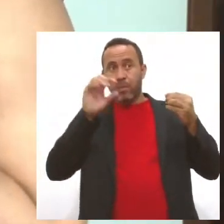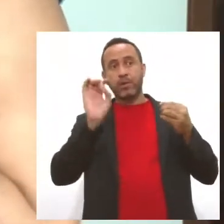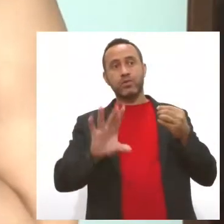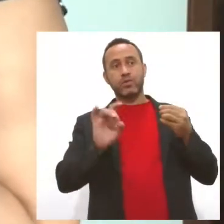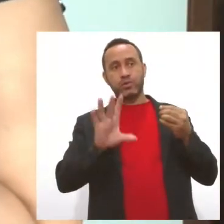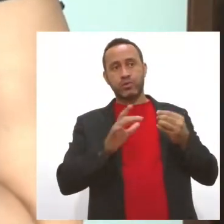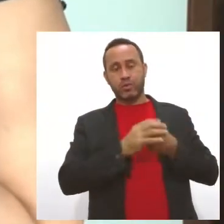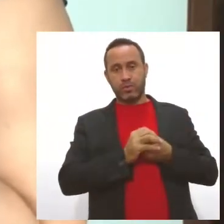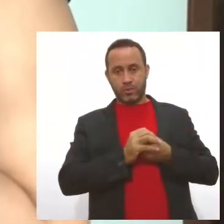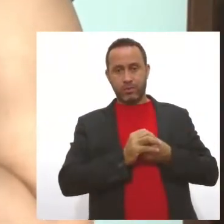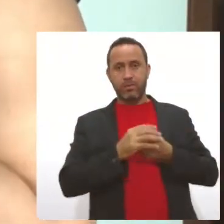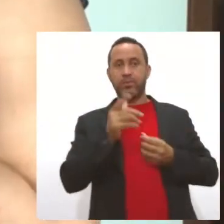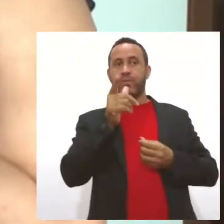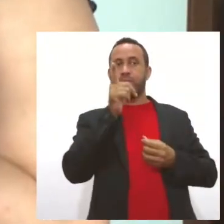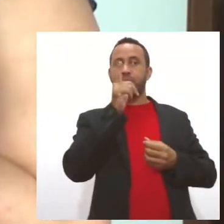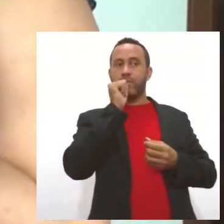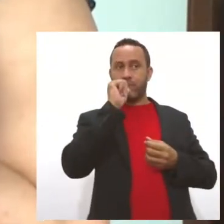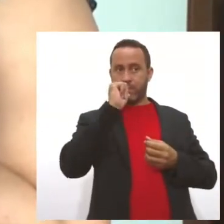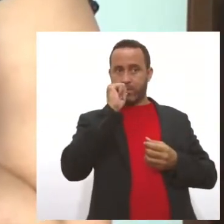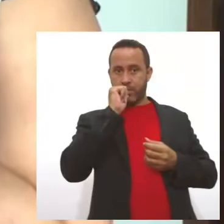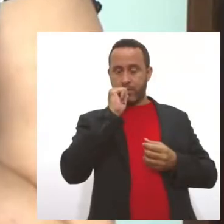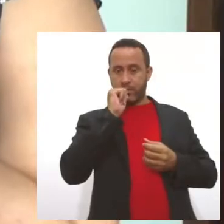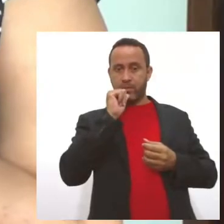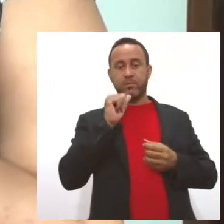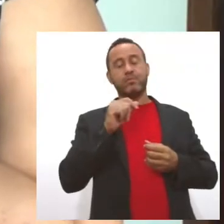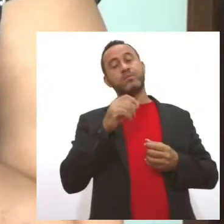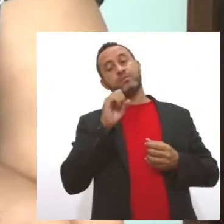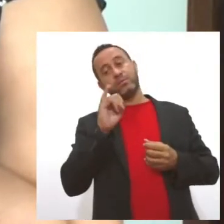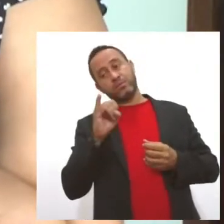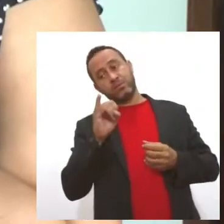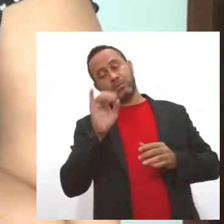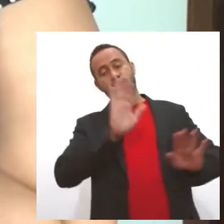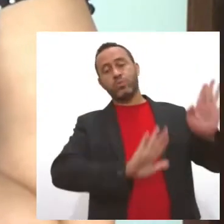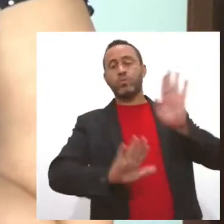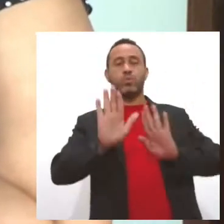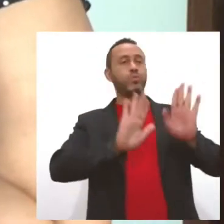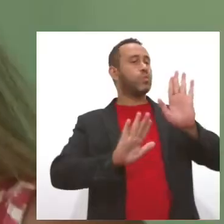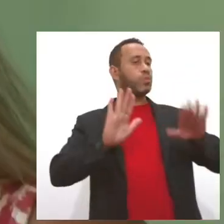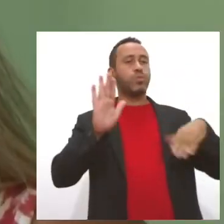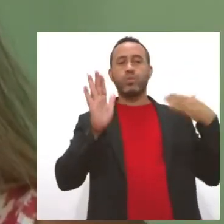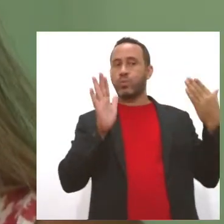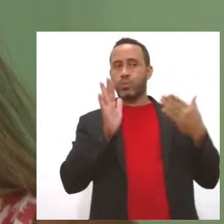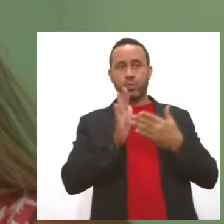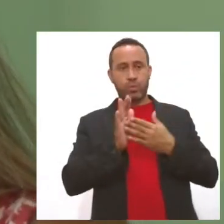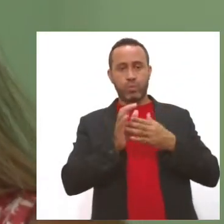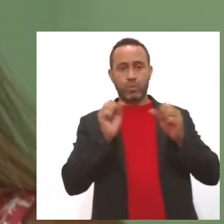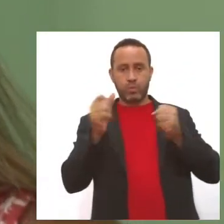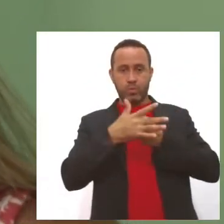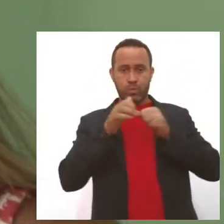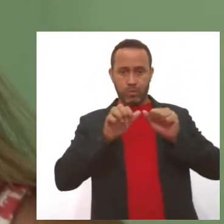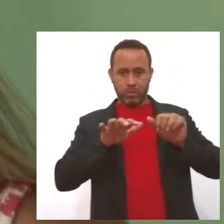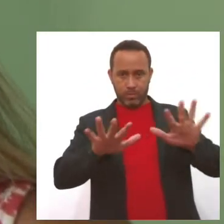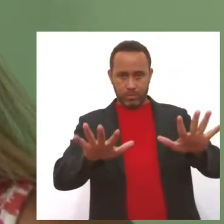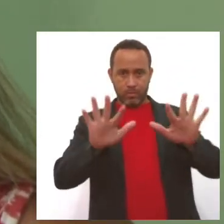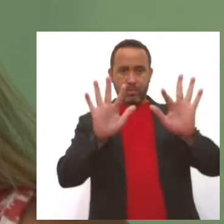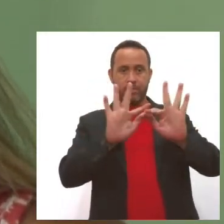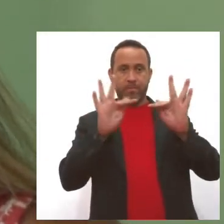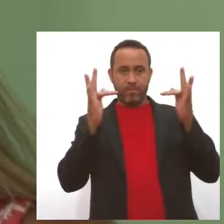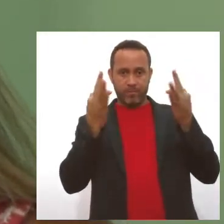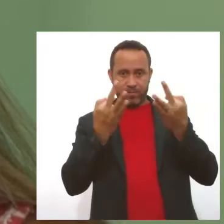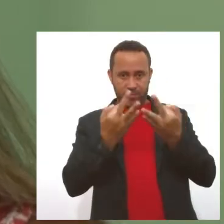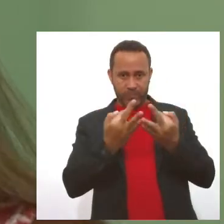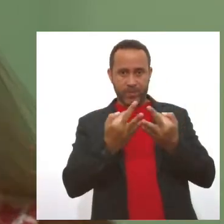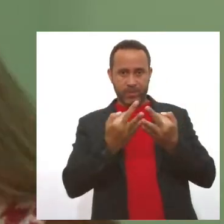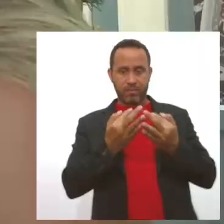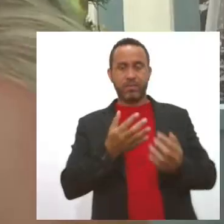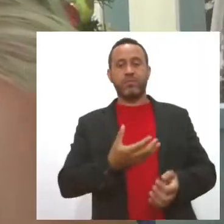ou bebida. Fora isso, todos os cuidados possíveis com a pandemia. Na família de Marçonila, o Natal